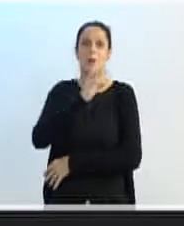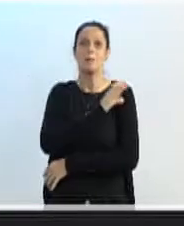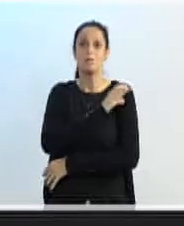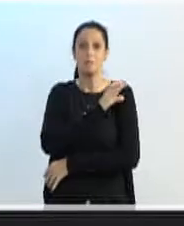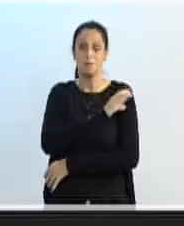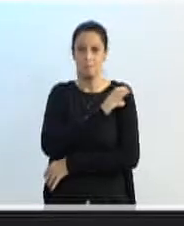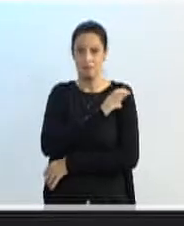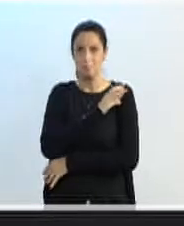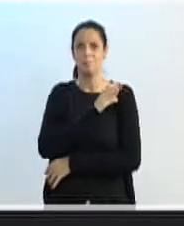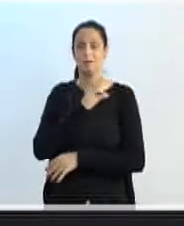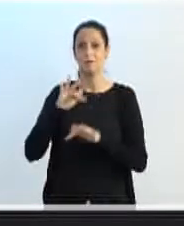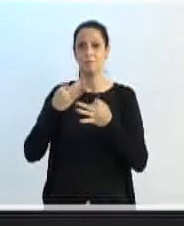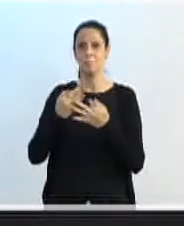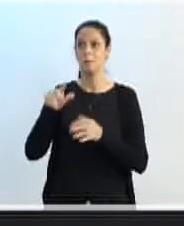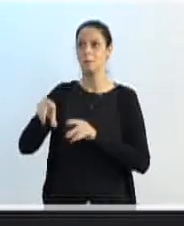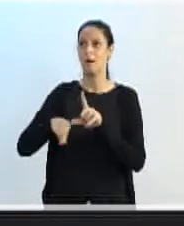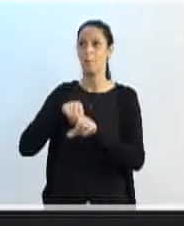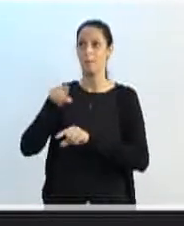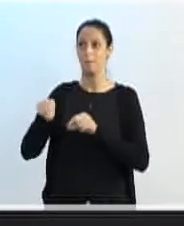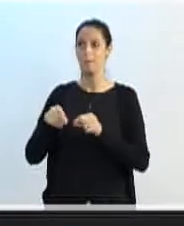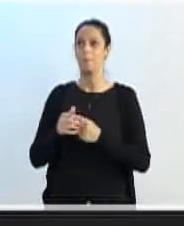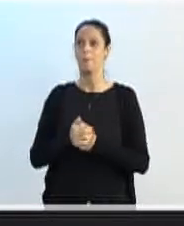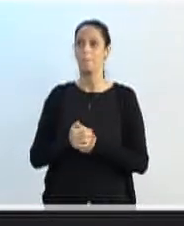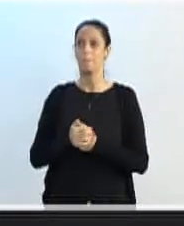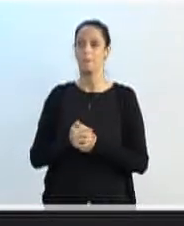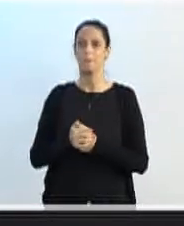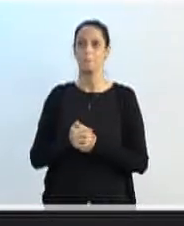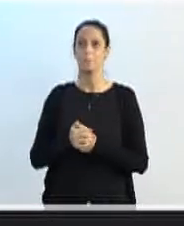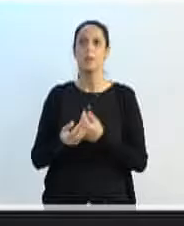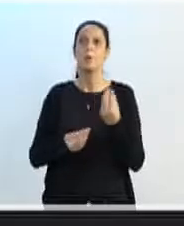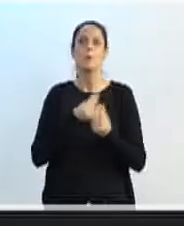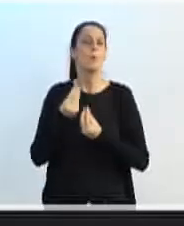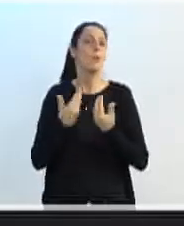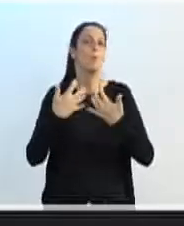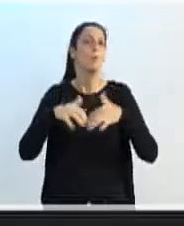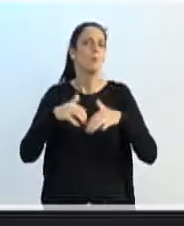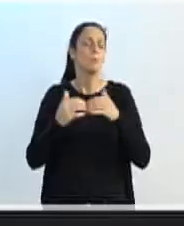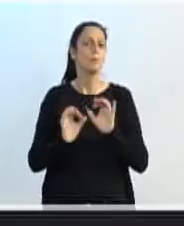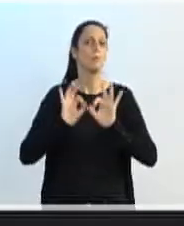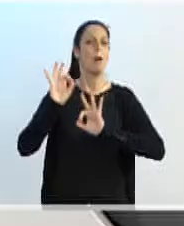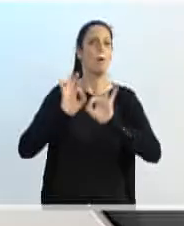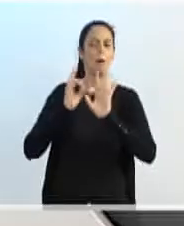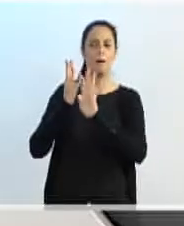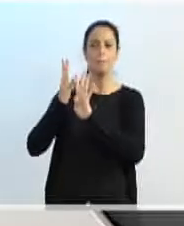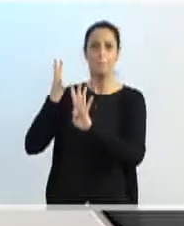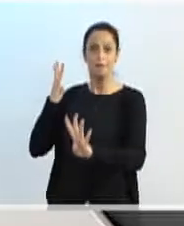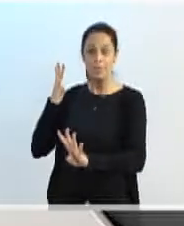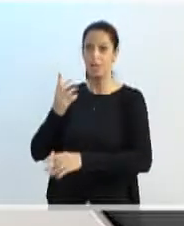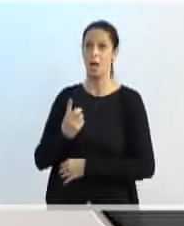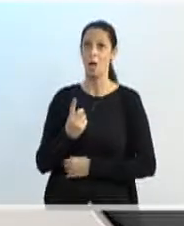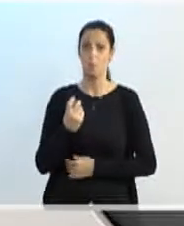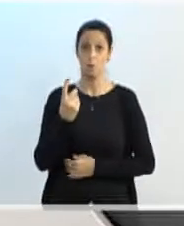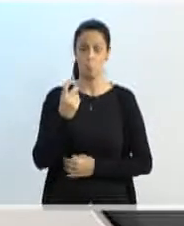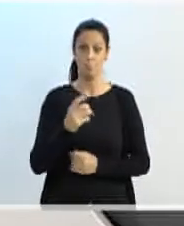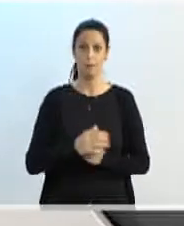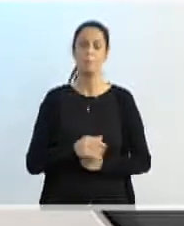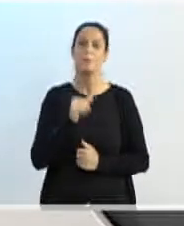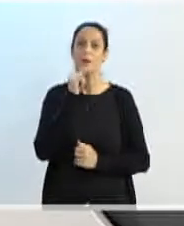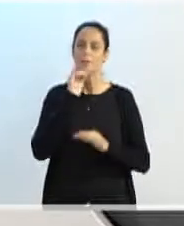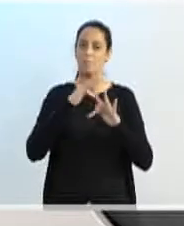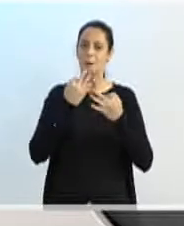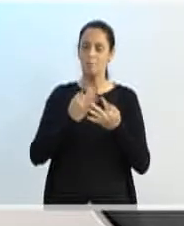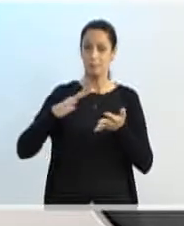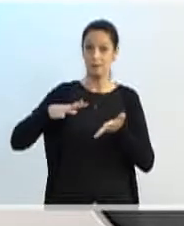optar, junto da fila de região. Como funciona o ordenamento da fila? Após a família fazer a